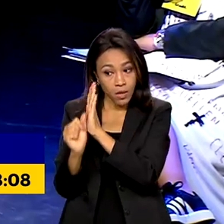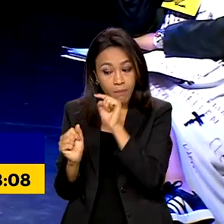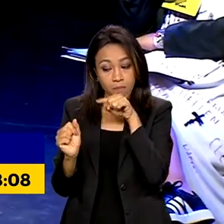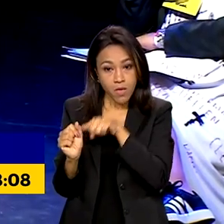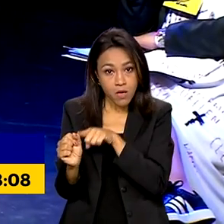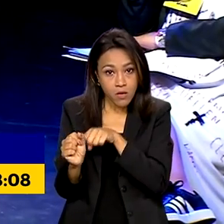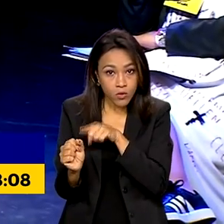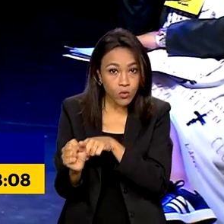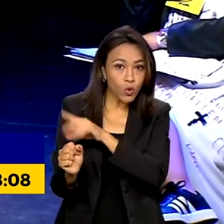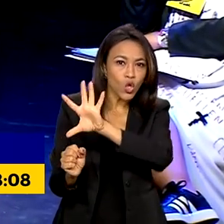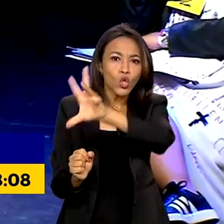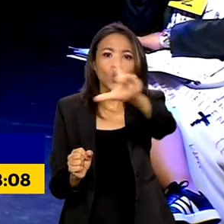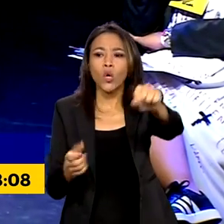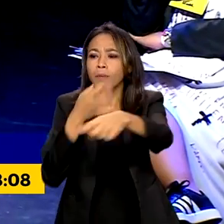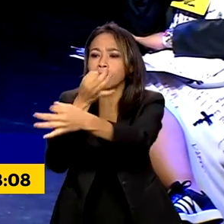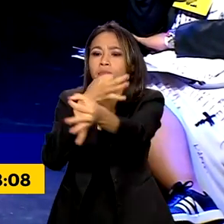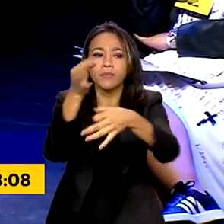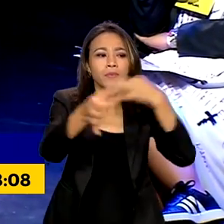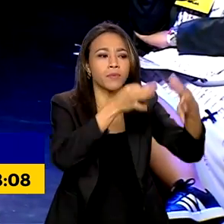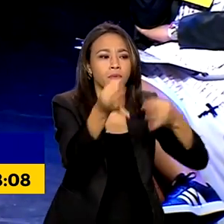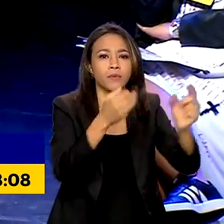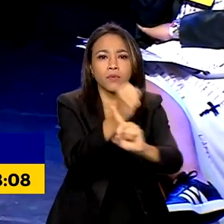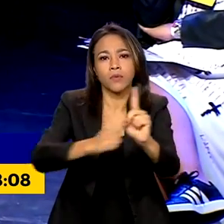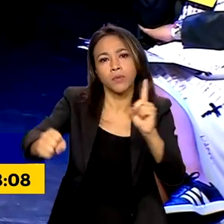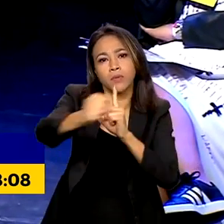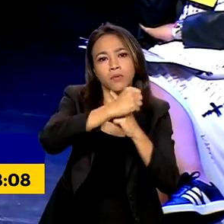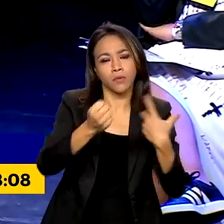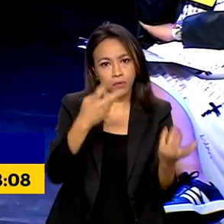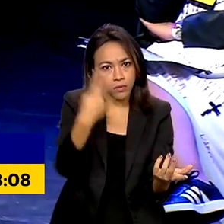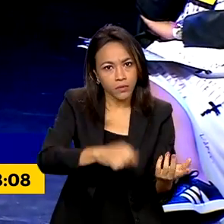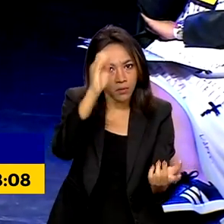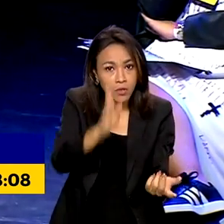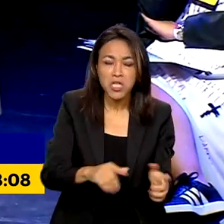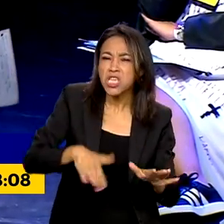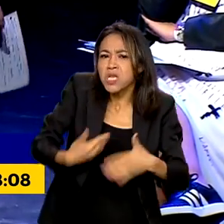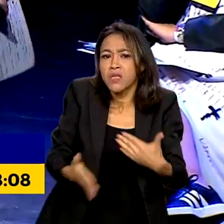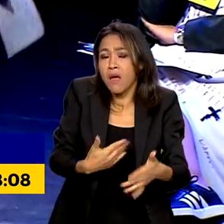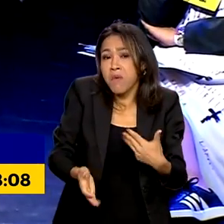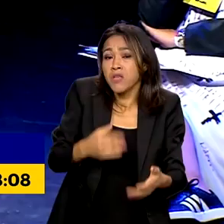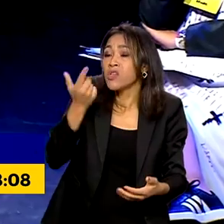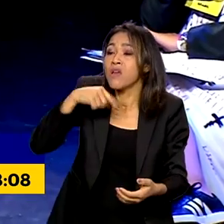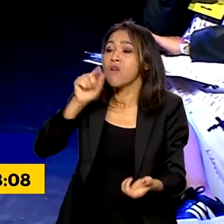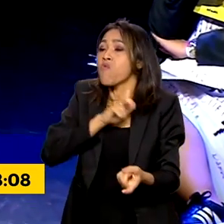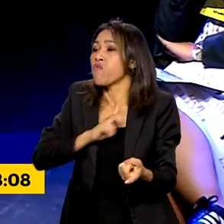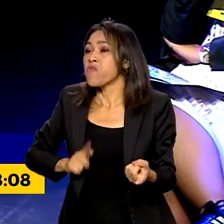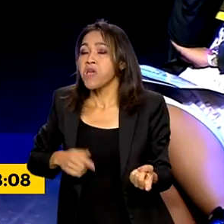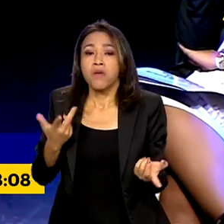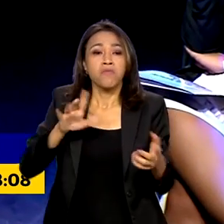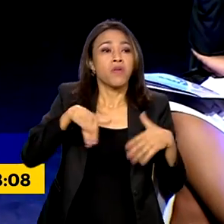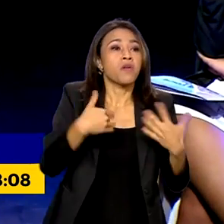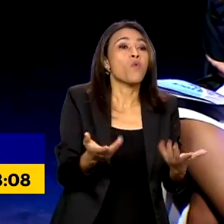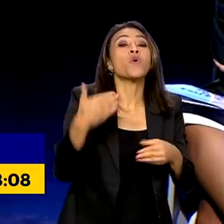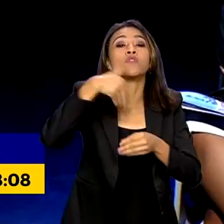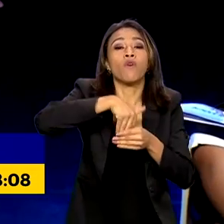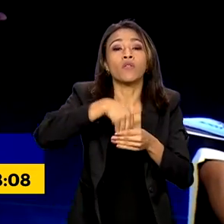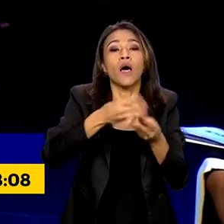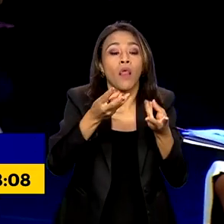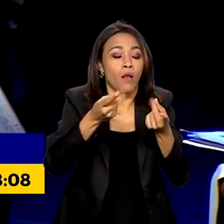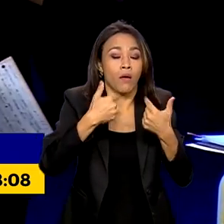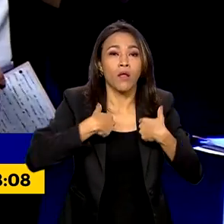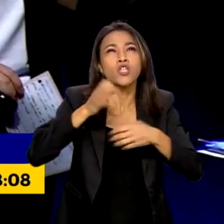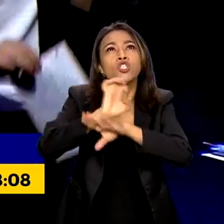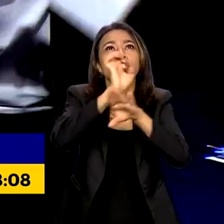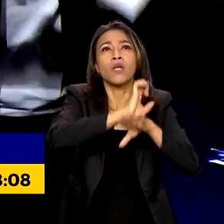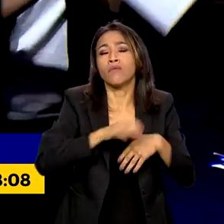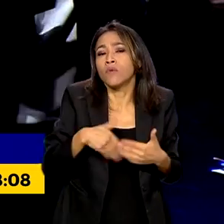feito por todas as mãos do povo brasileiro. Indistintamente, não interessa quem é o governador, quantos votos eu tive em cada estado,